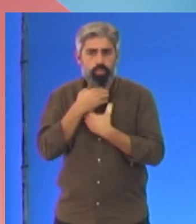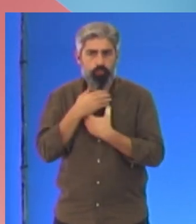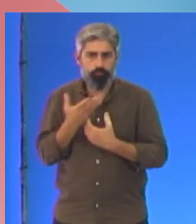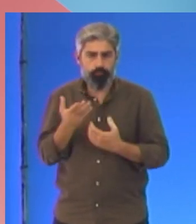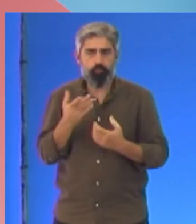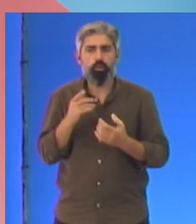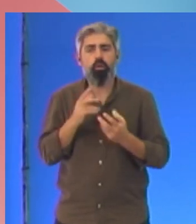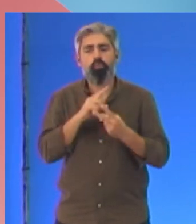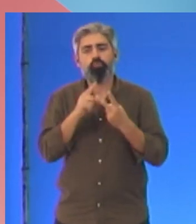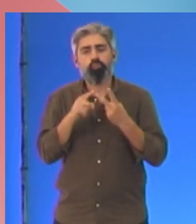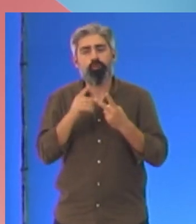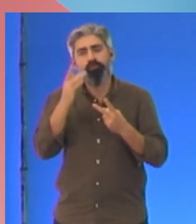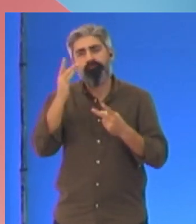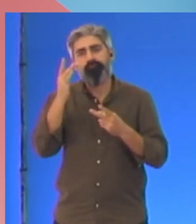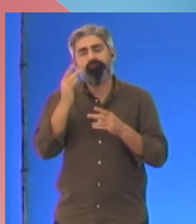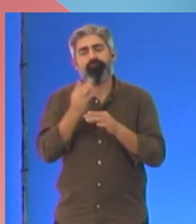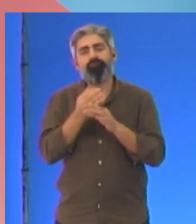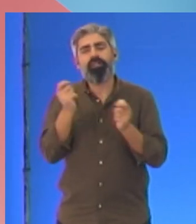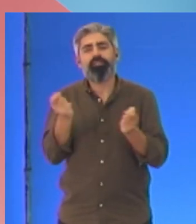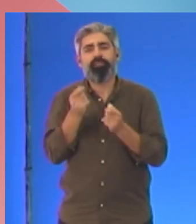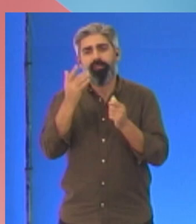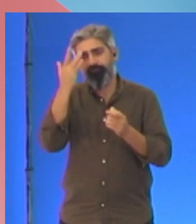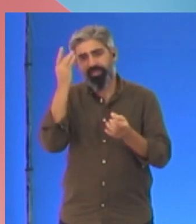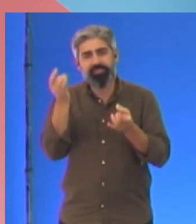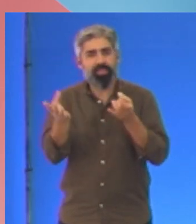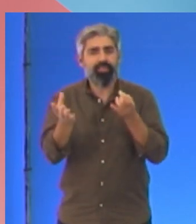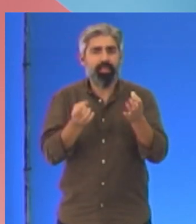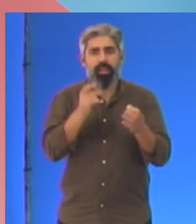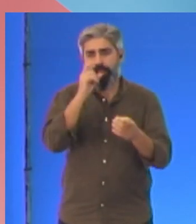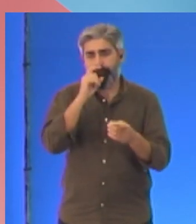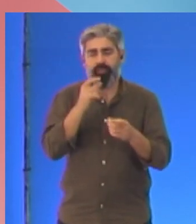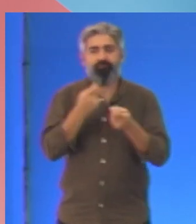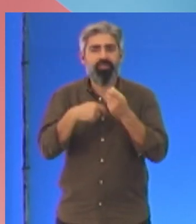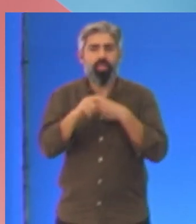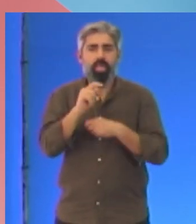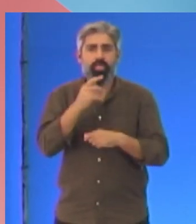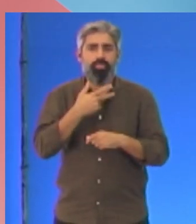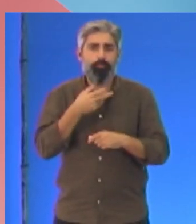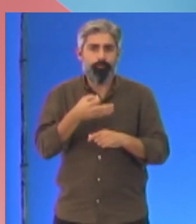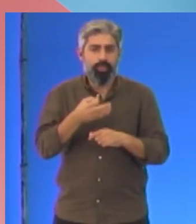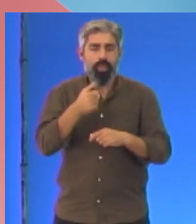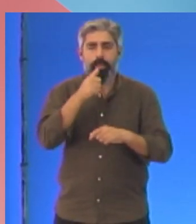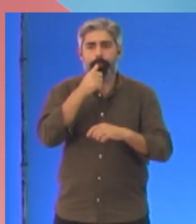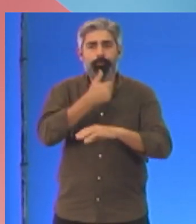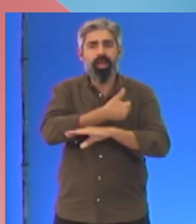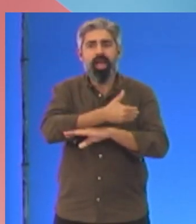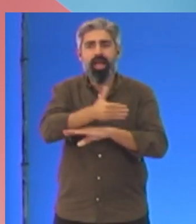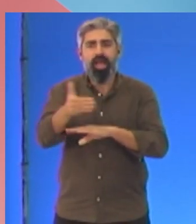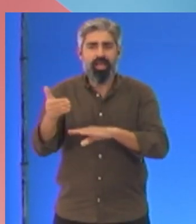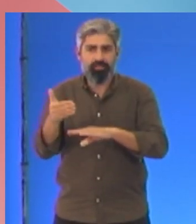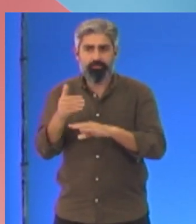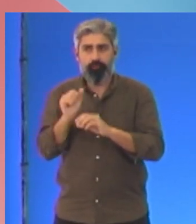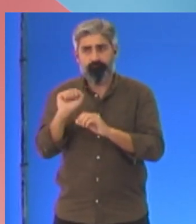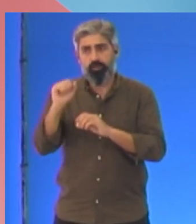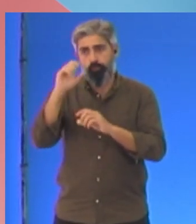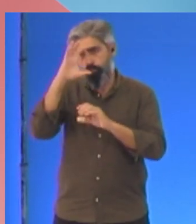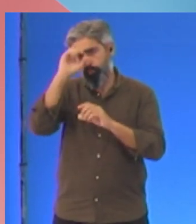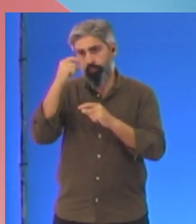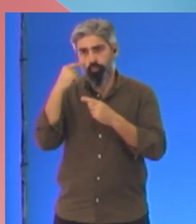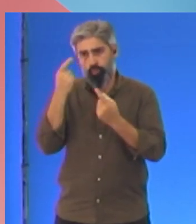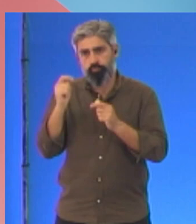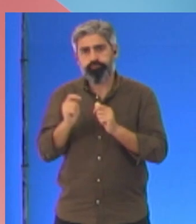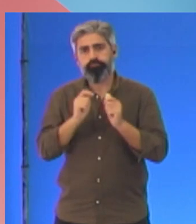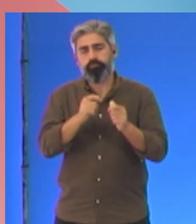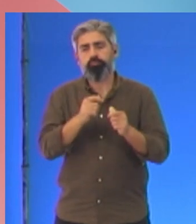facilidades. Lembram-se da venda pela EDP das 6 barragens que são concessão pública por 2.200 milhões de euros